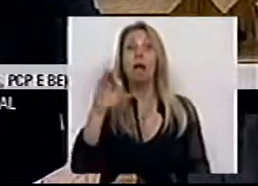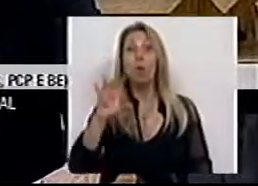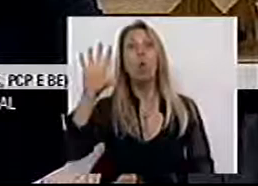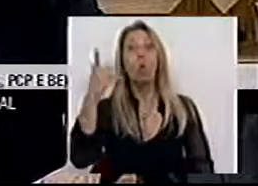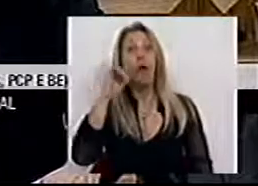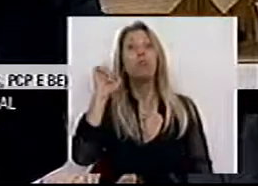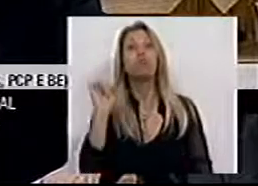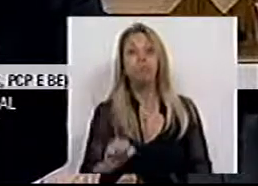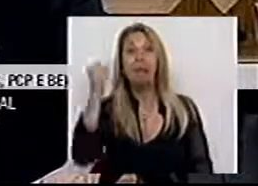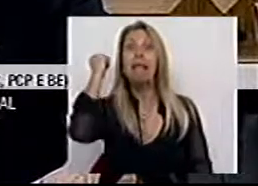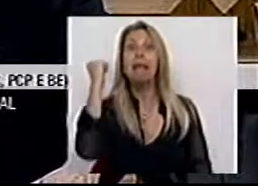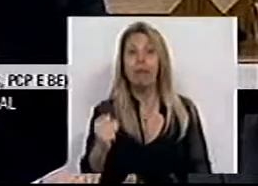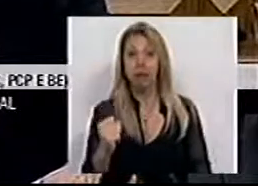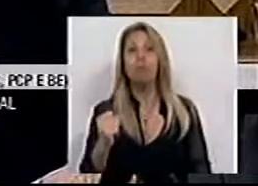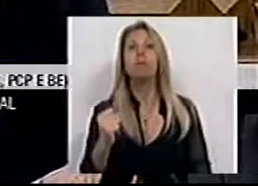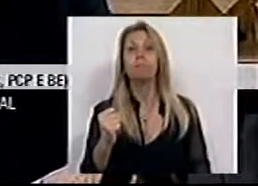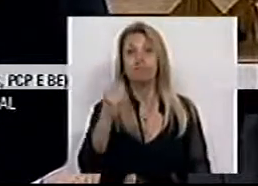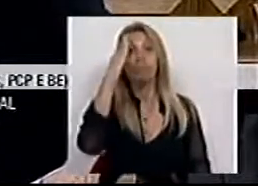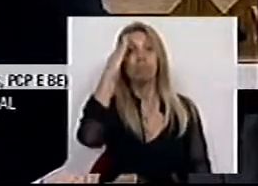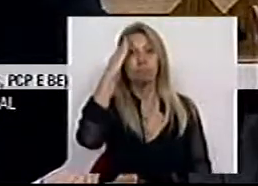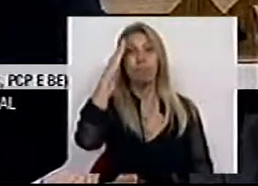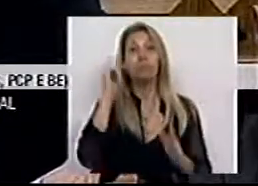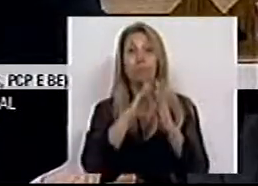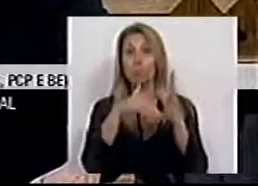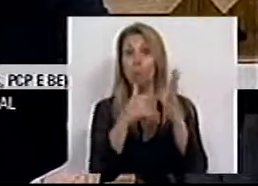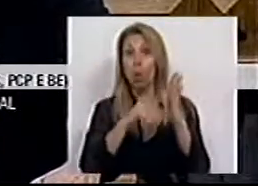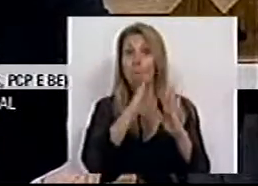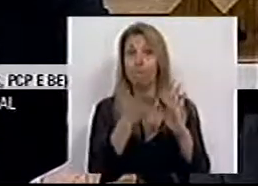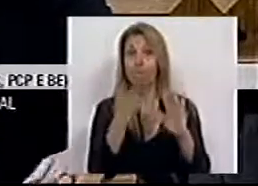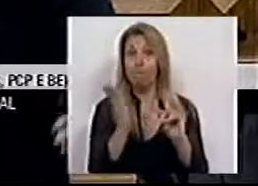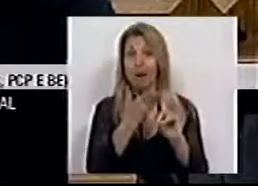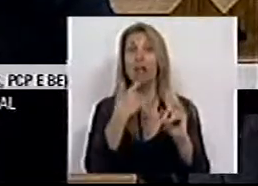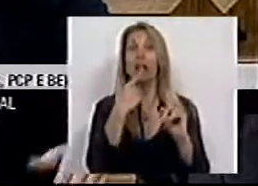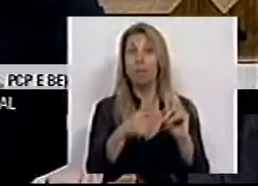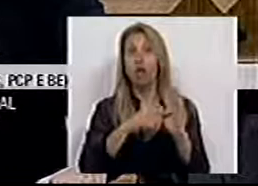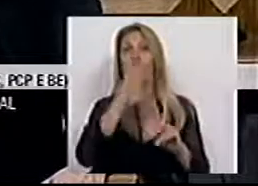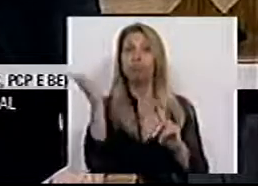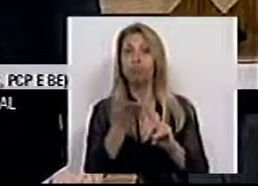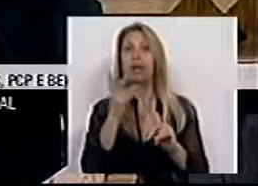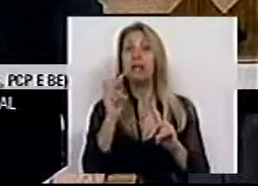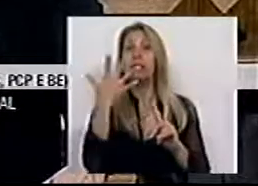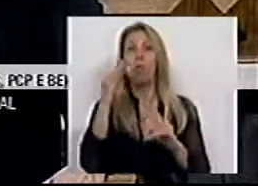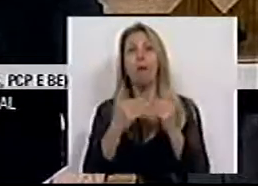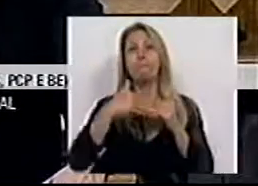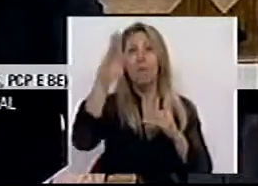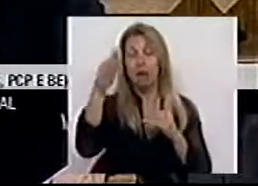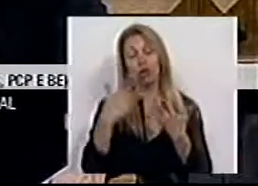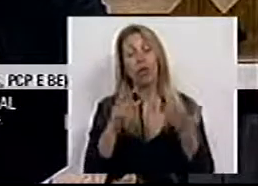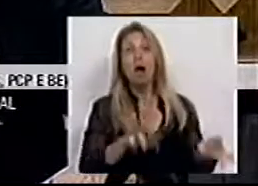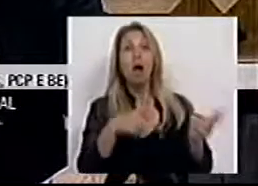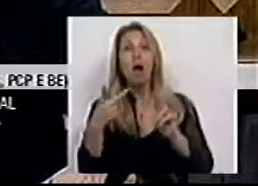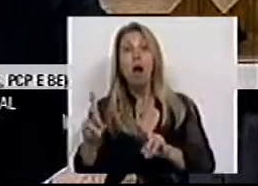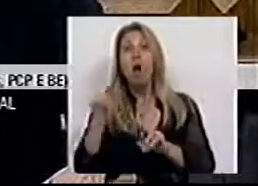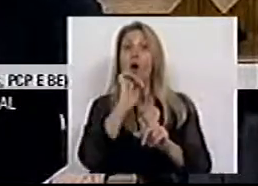moldura penal prevista superior a 5 anos. Trata-se de uma alteração ao Código de Processo Penal,